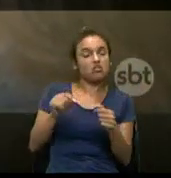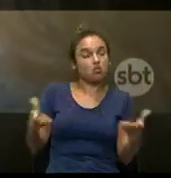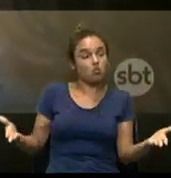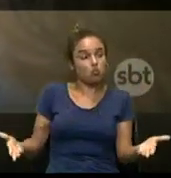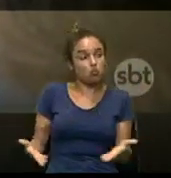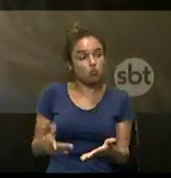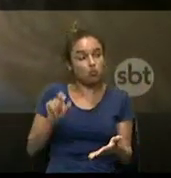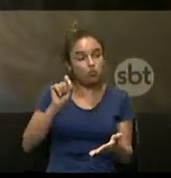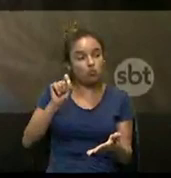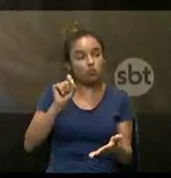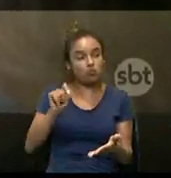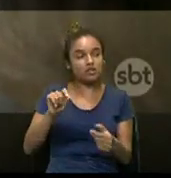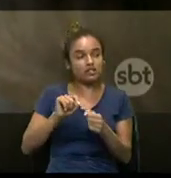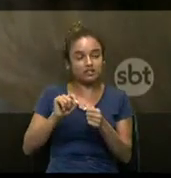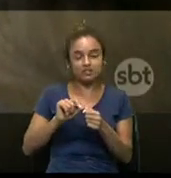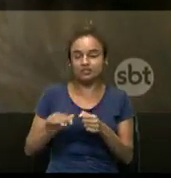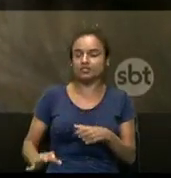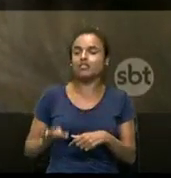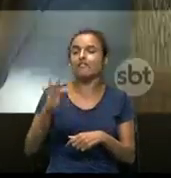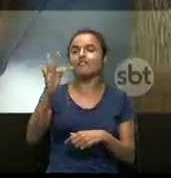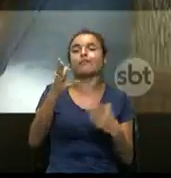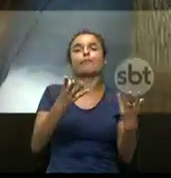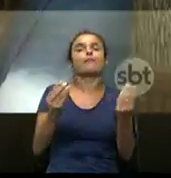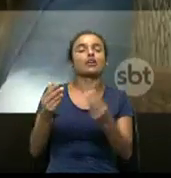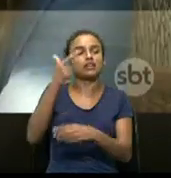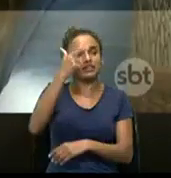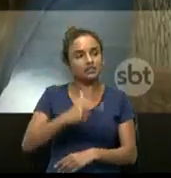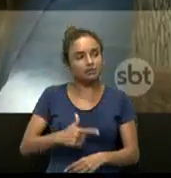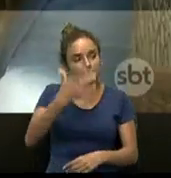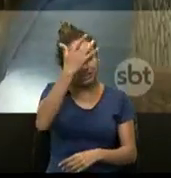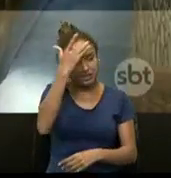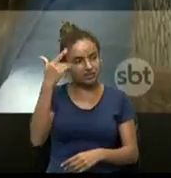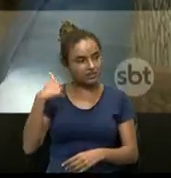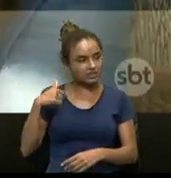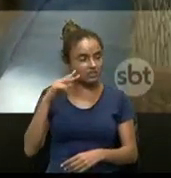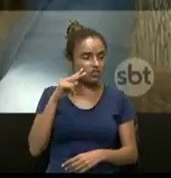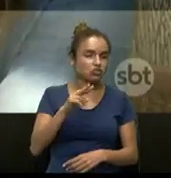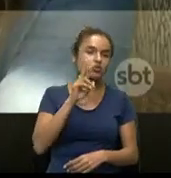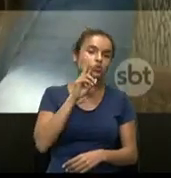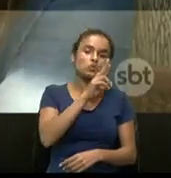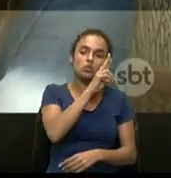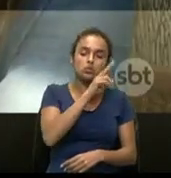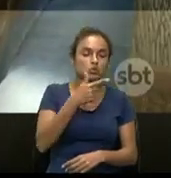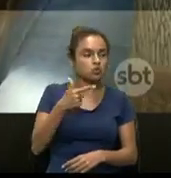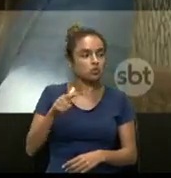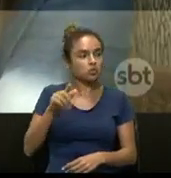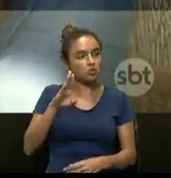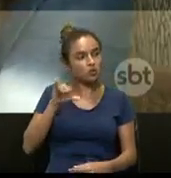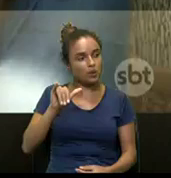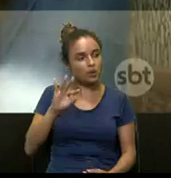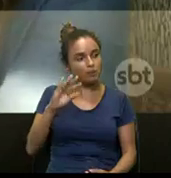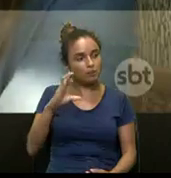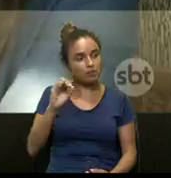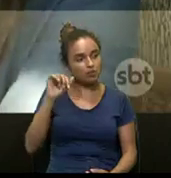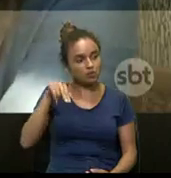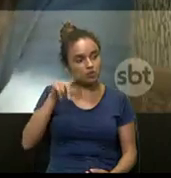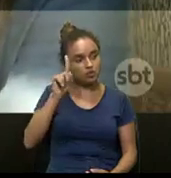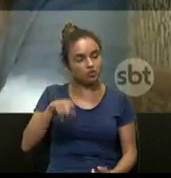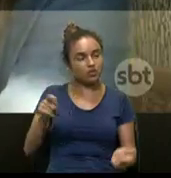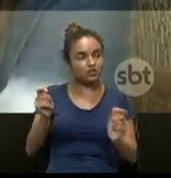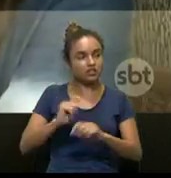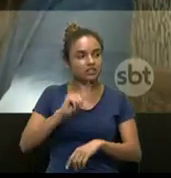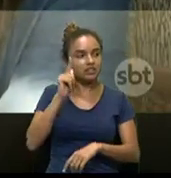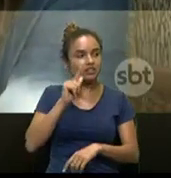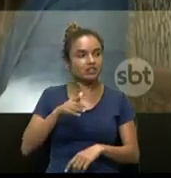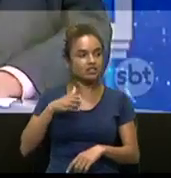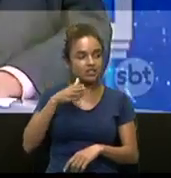o que muita gente vai fazer no futuro. Se eu visse algum restaurante que aceitasse Bitcoin e eu não tivesse conhecido, eu realmente daria prioridade